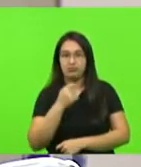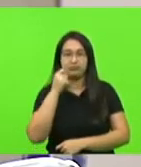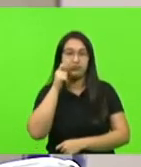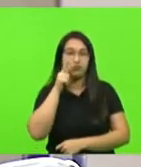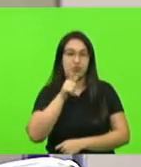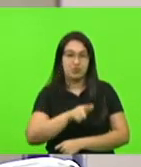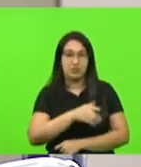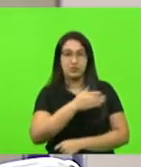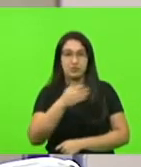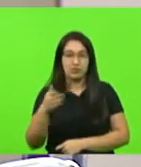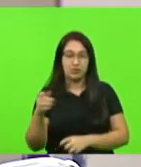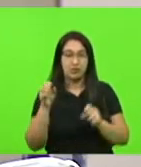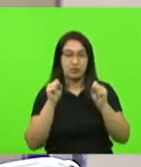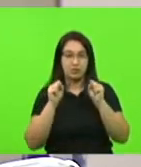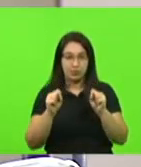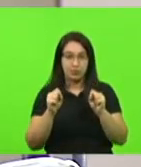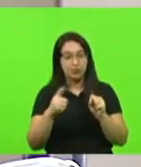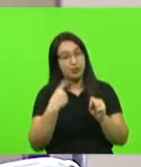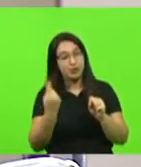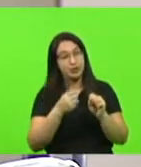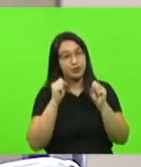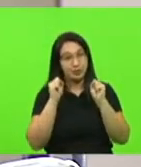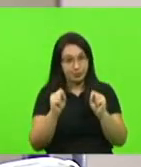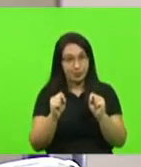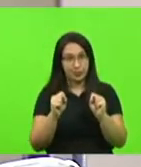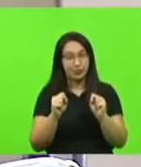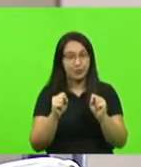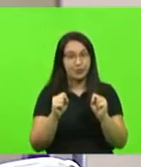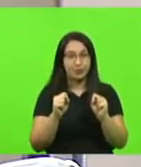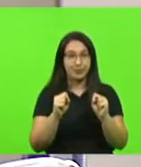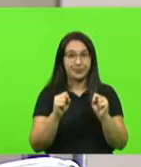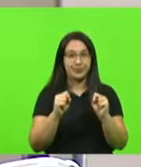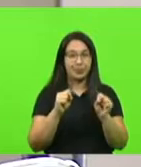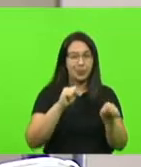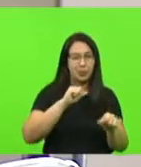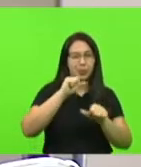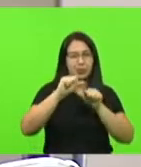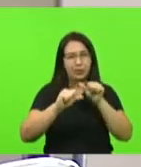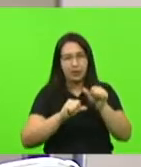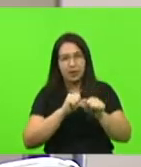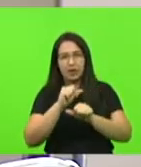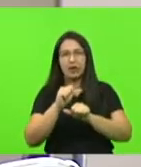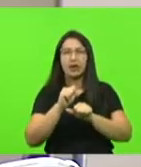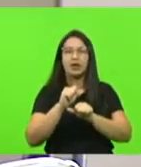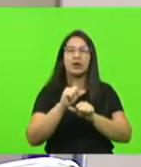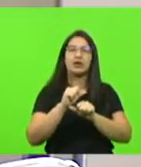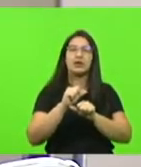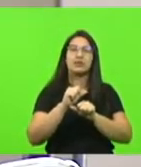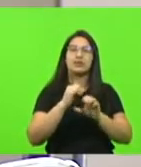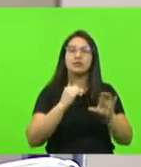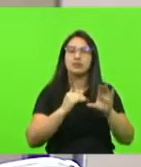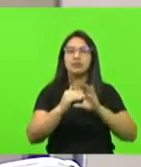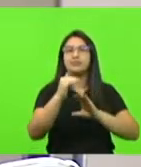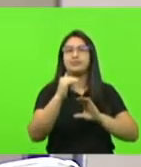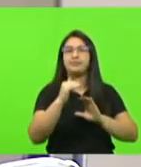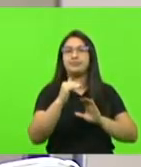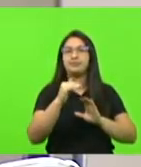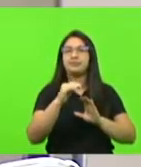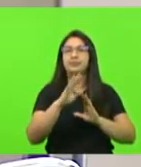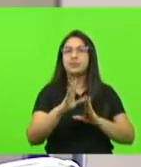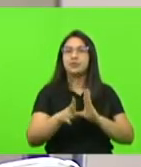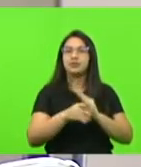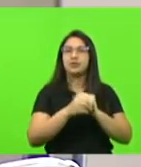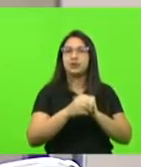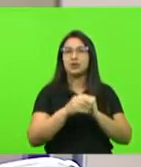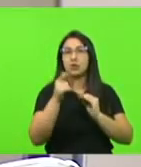possam, nós possamos, fazer a readequação desta emenda com a destinação desta emenda para uma outra área,